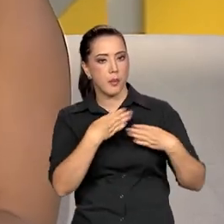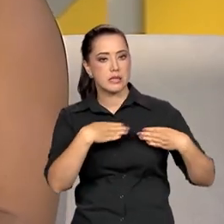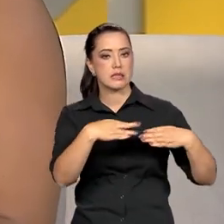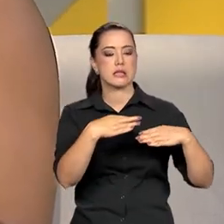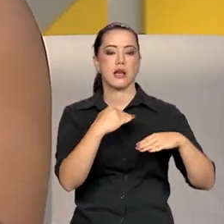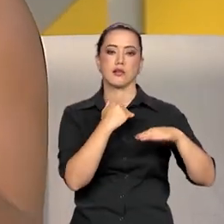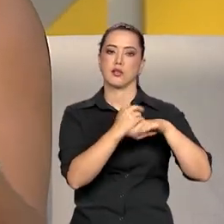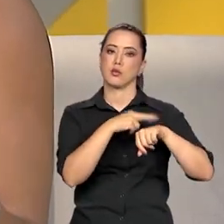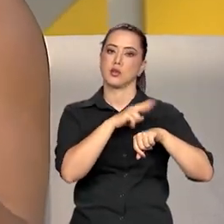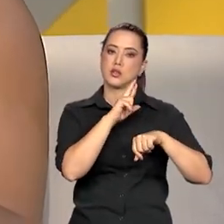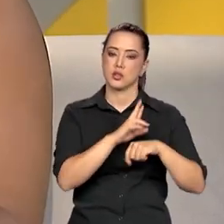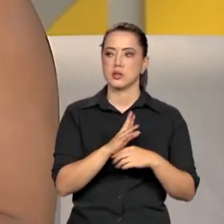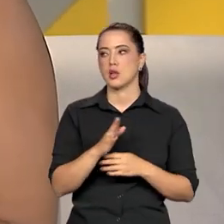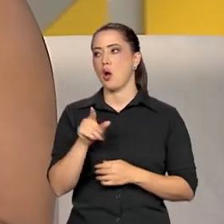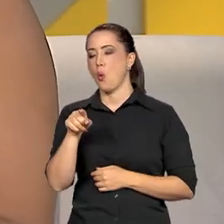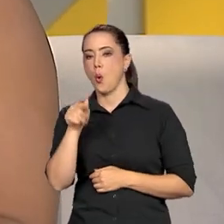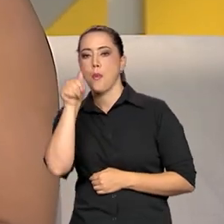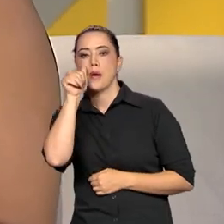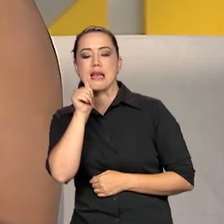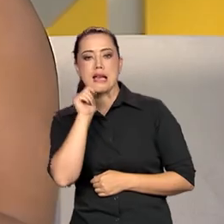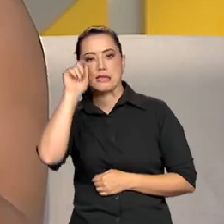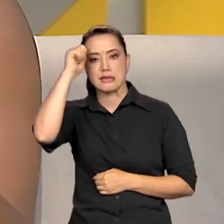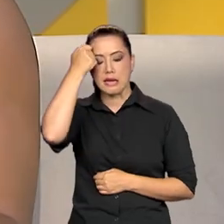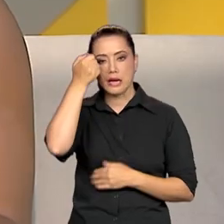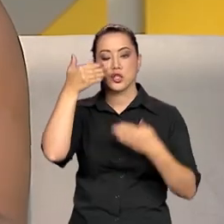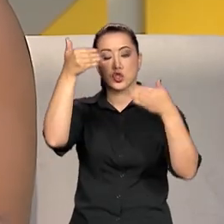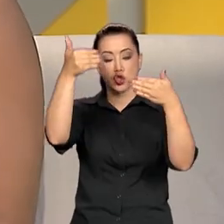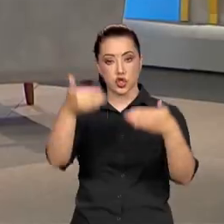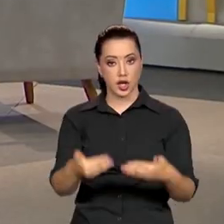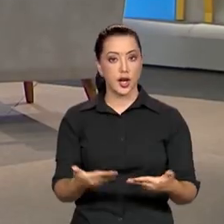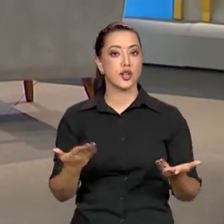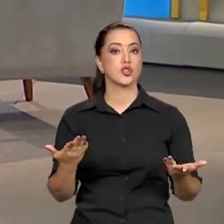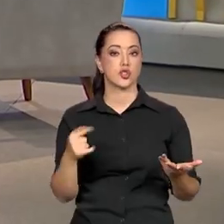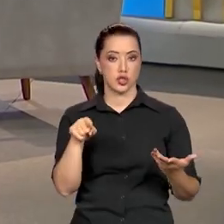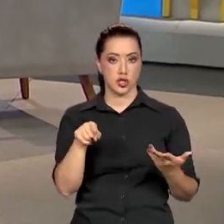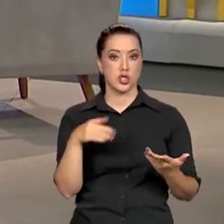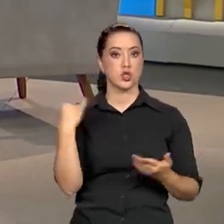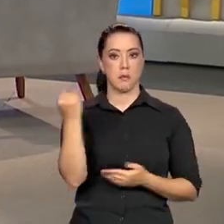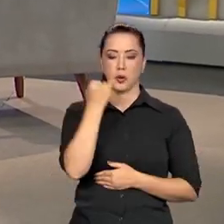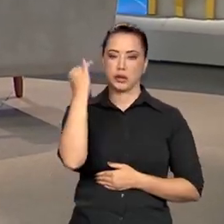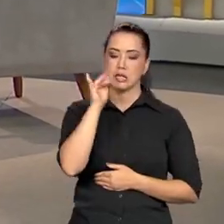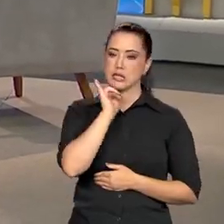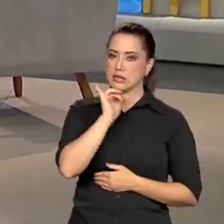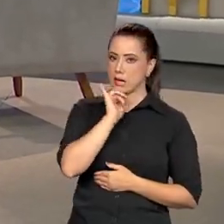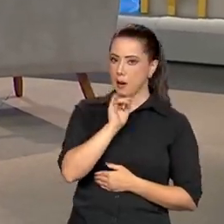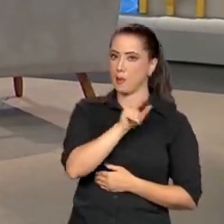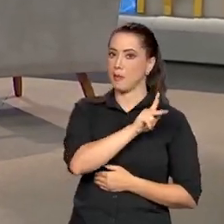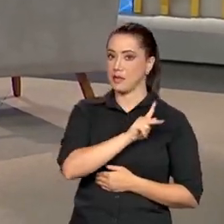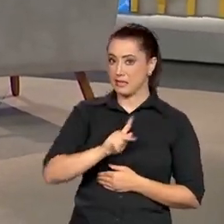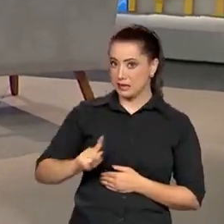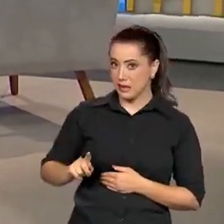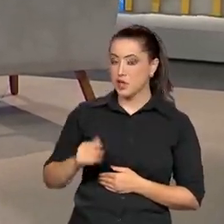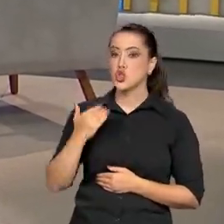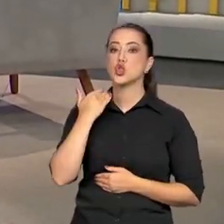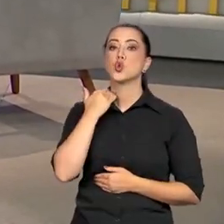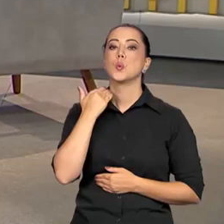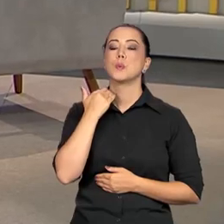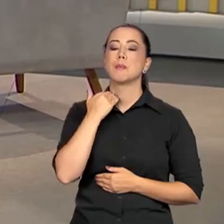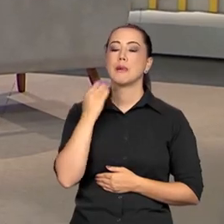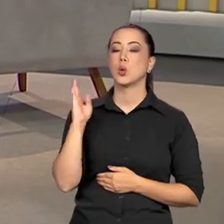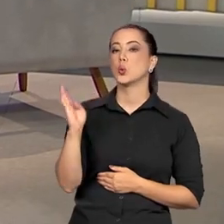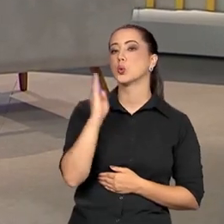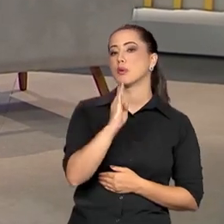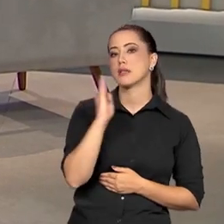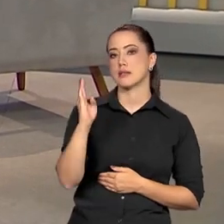de ter mulheres negras, por exemplo, à frente de cargos importantes, como a presidenta do Banco do Brasil, a Tarsiana, que tem ali um histórico de luta. A